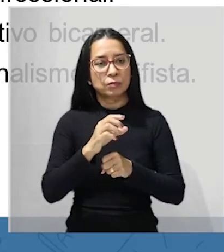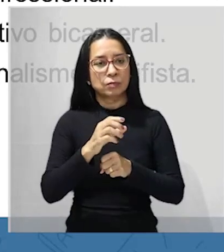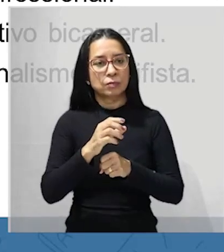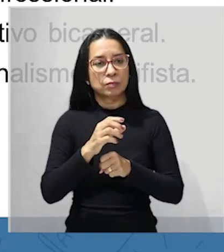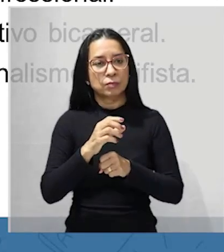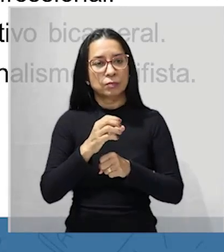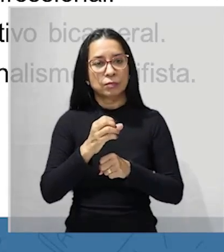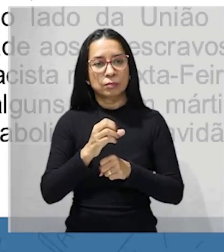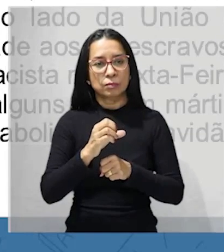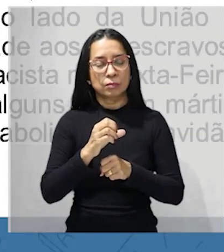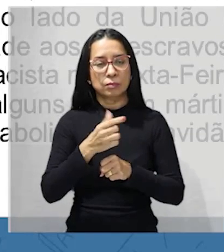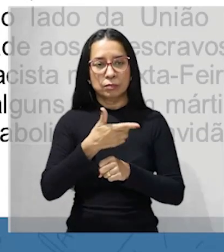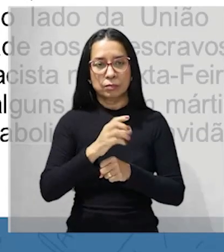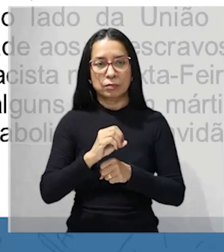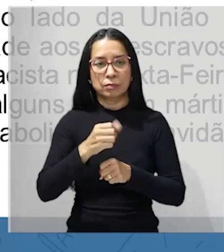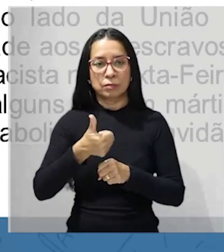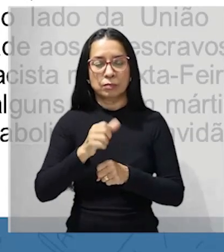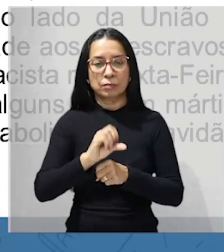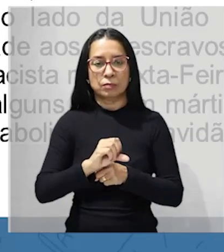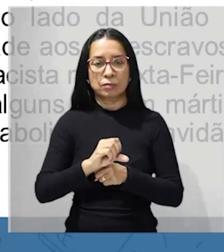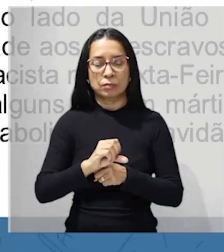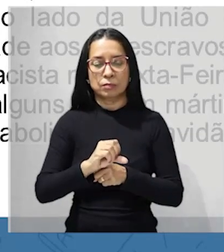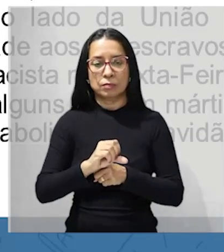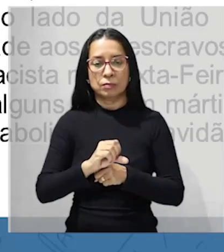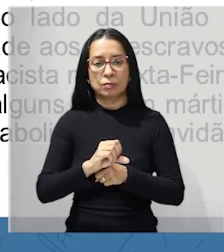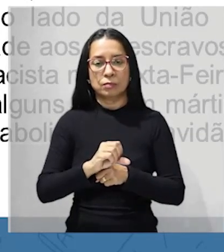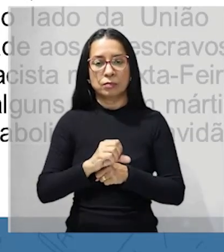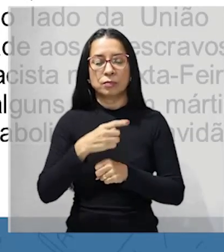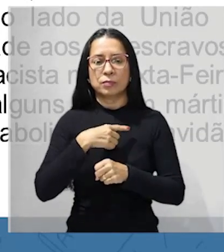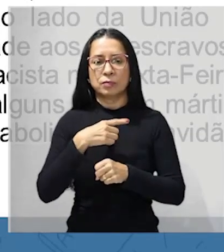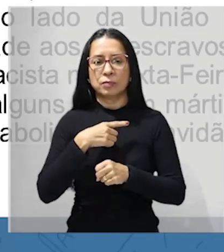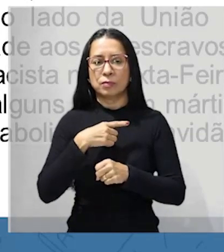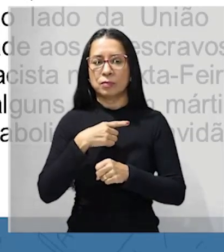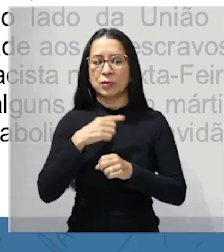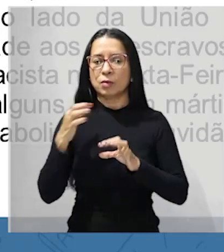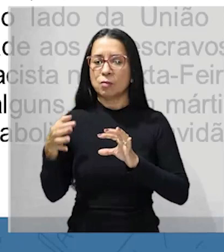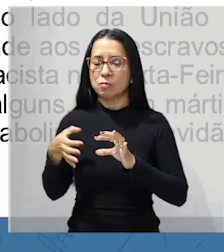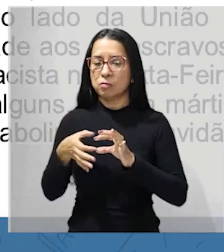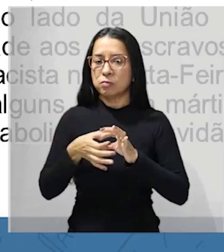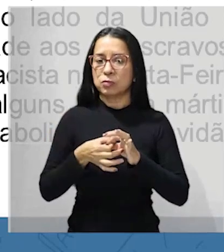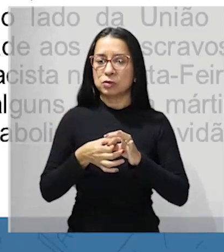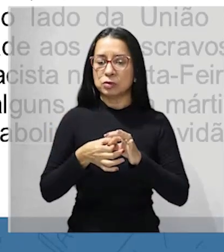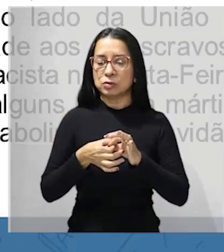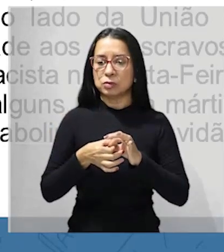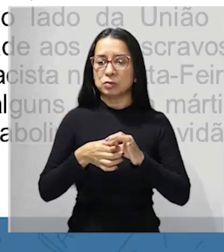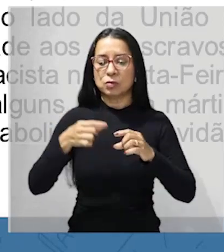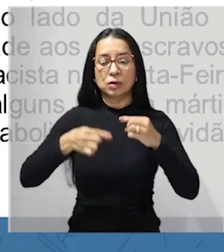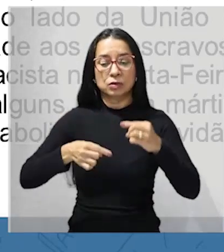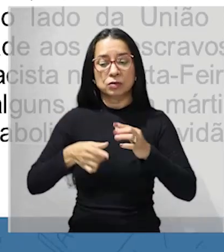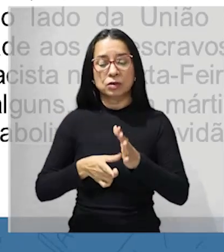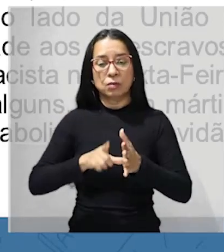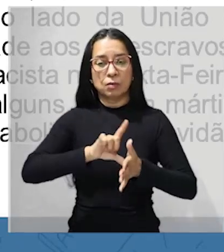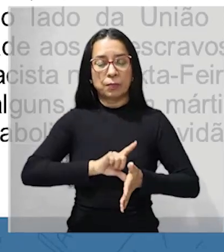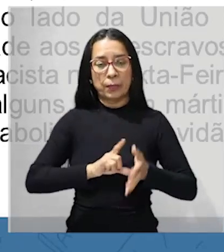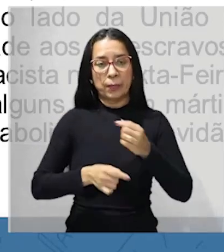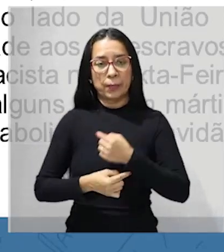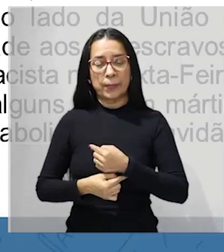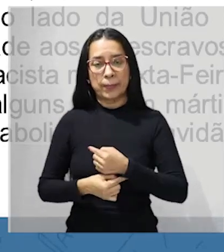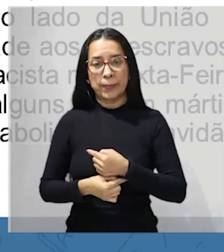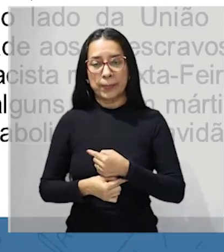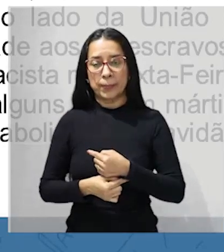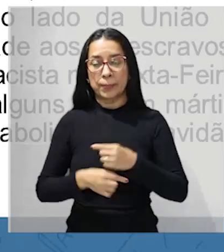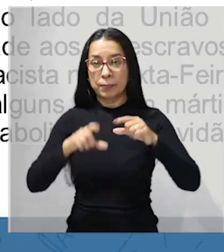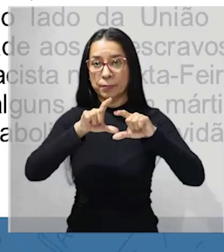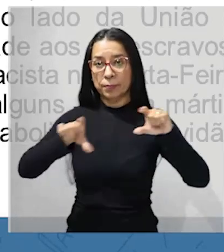pegando uma carona inclusive dessa discussão sobre conquista do oeste guerra da secessão antes de se tornar presidente dos Estados Unidos